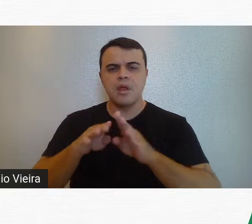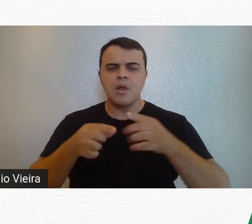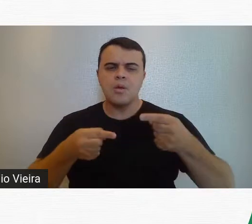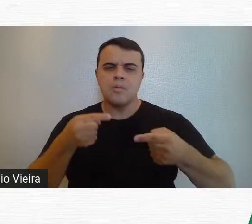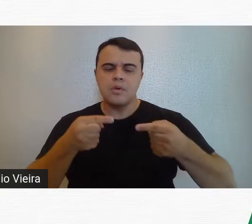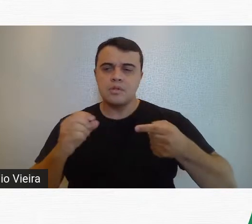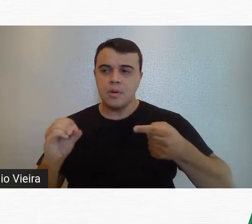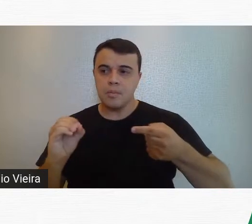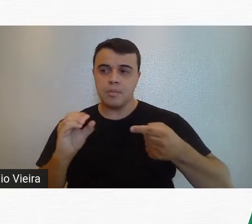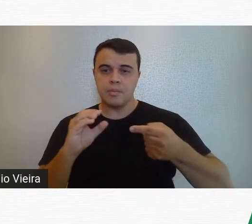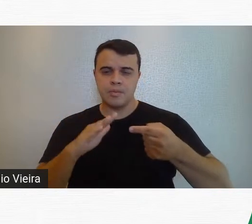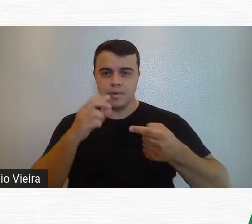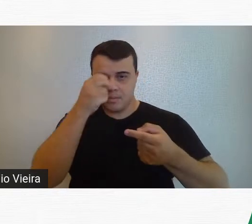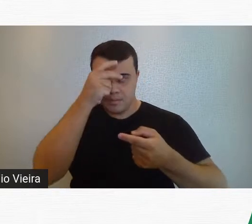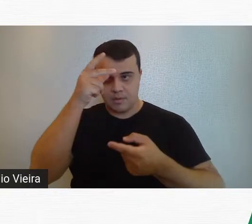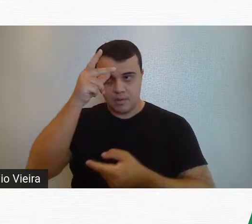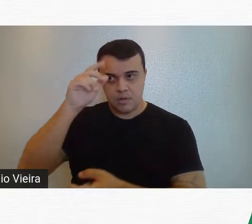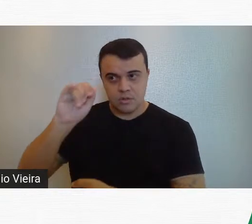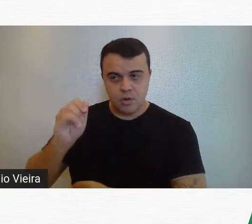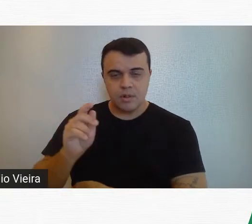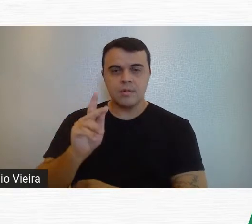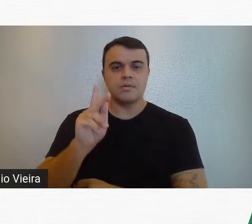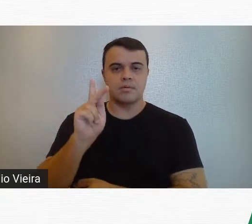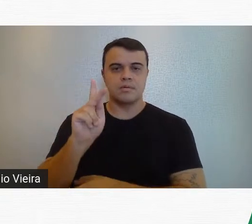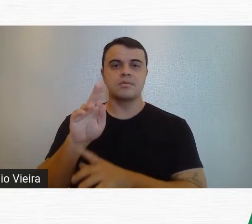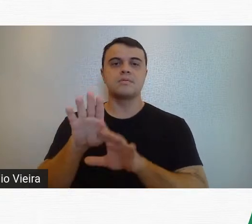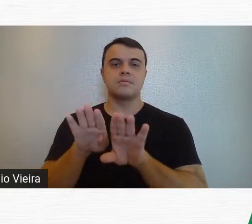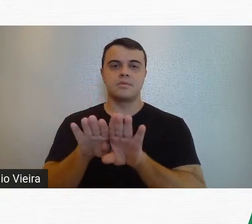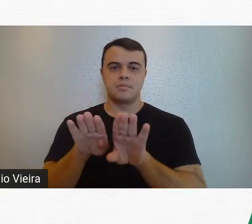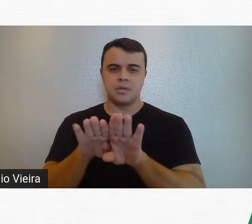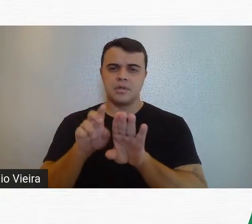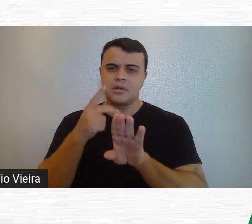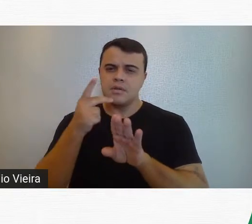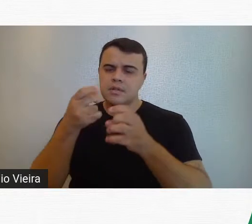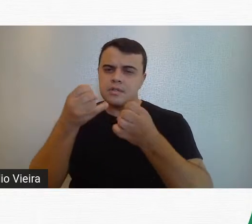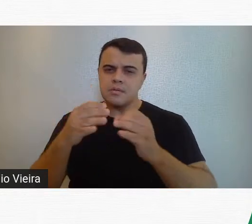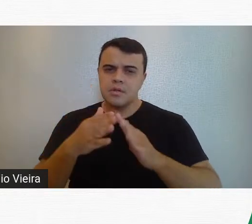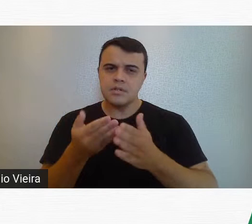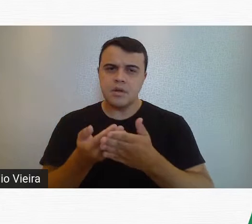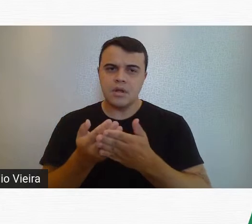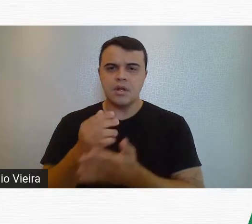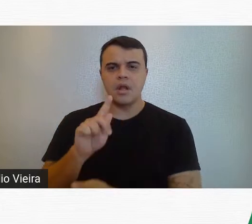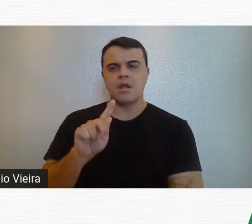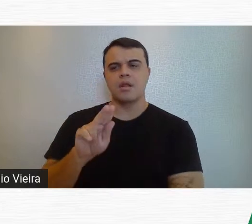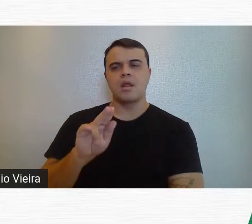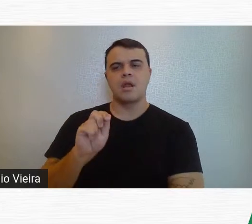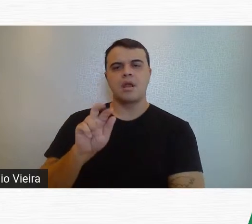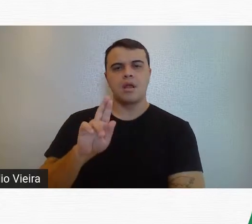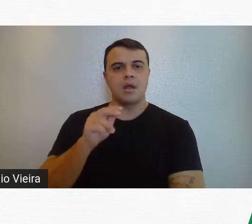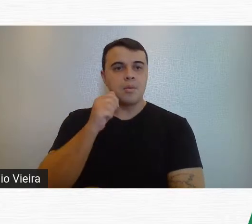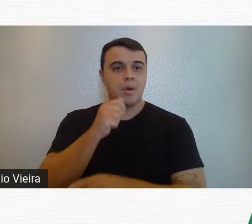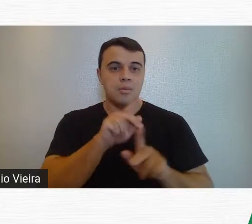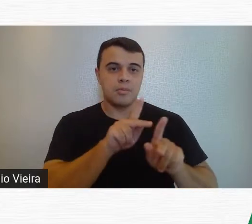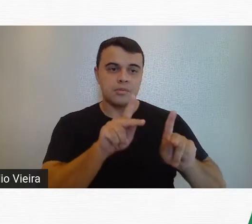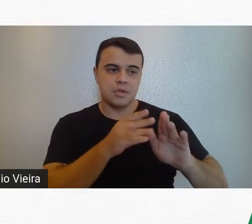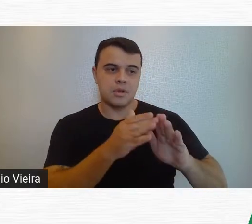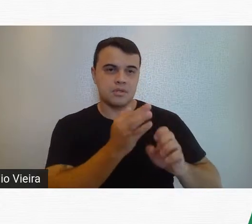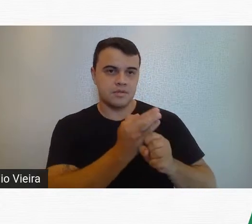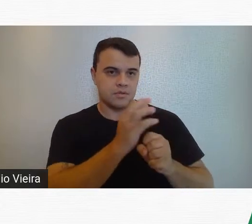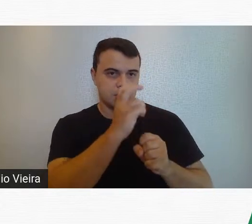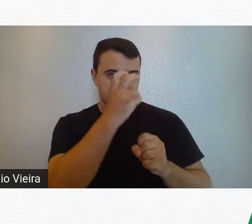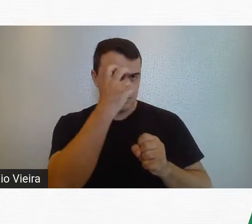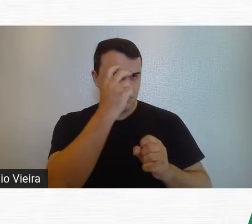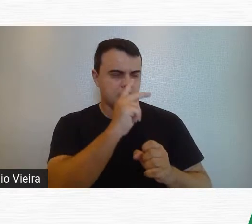modernização do então prefeito Juscelino Kubitschek, com foco na Escola Guignard. A educadora da Casa Fiat de Cultura e